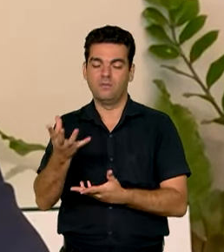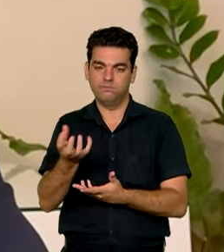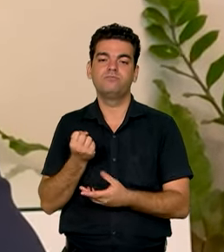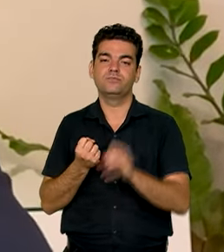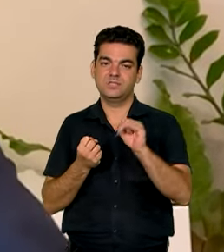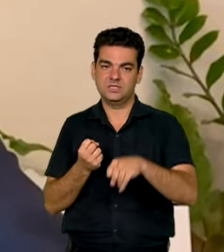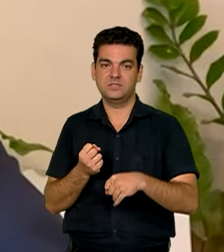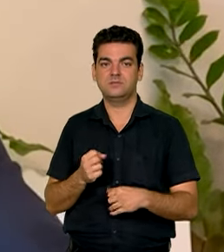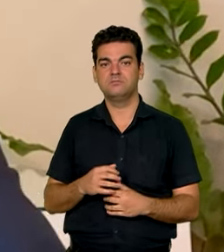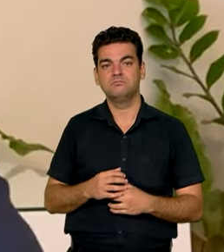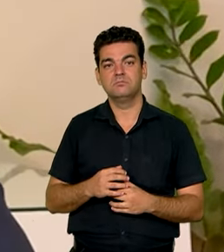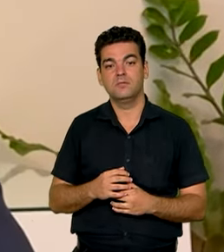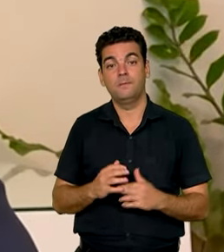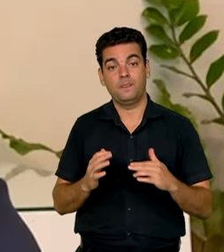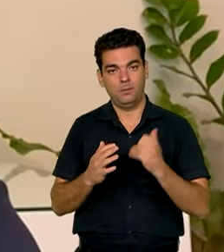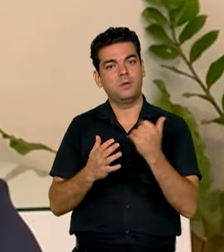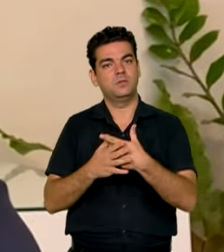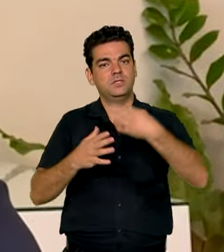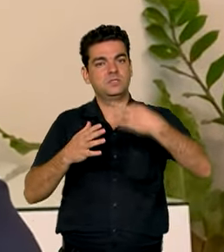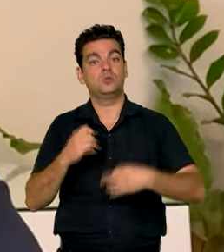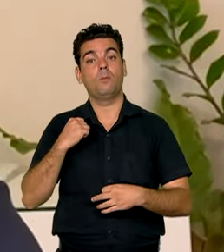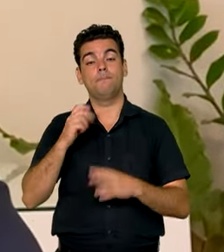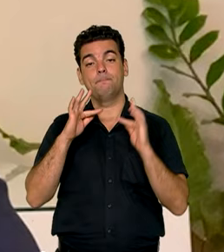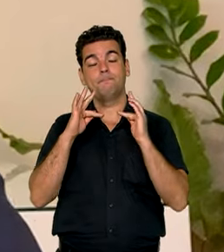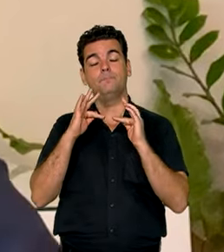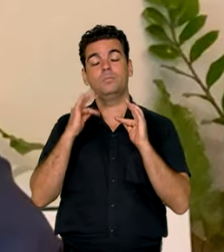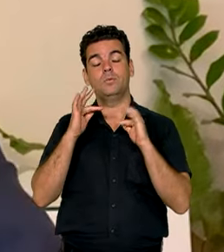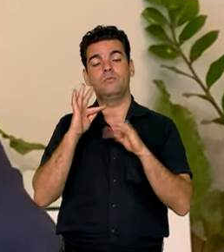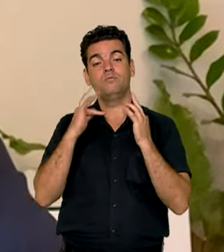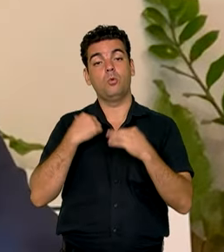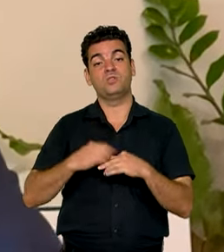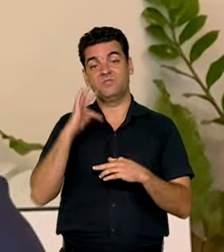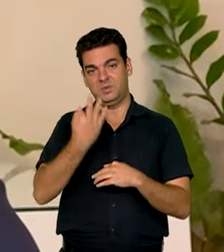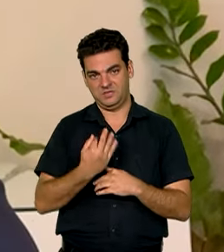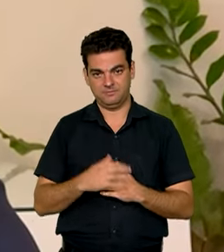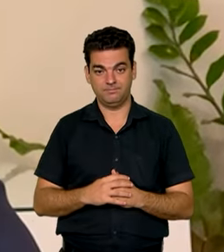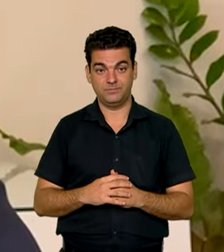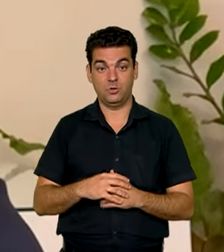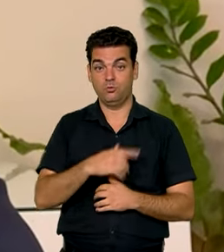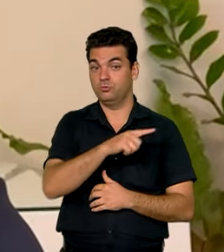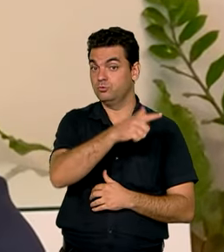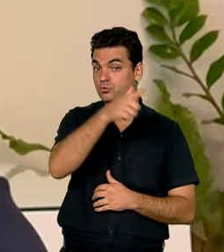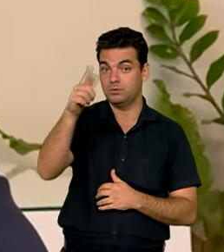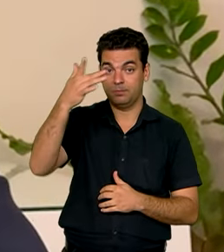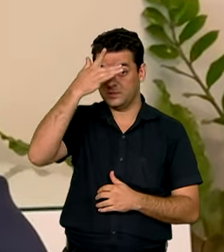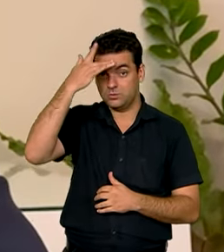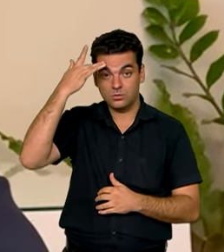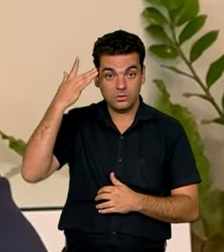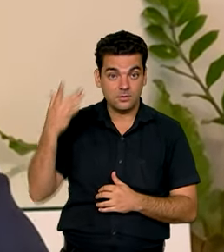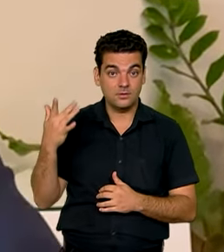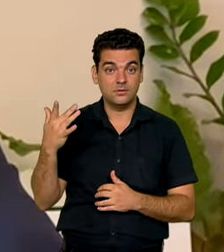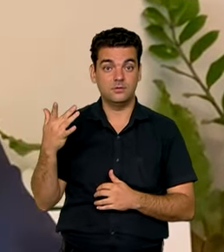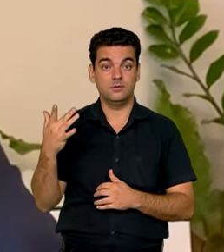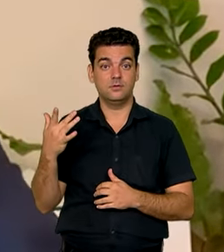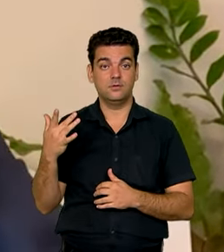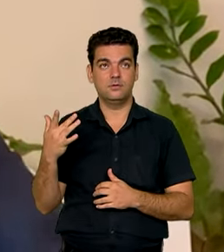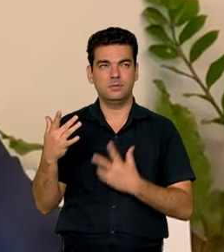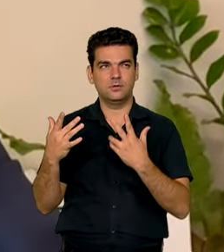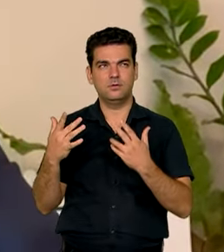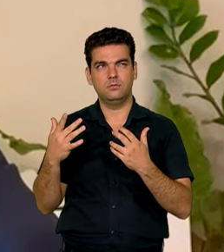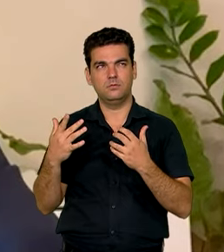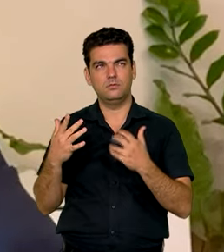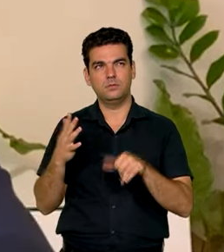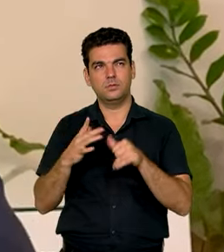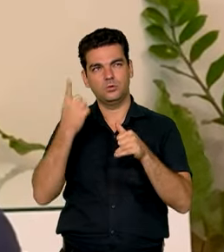também o pagamento do Bolsa Família. Para todos os demais beneficiários, o primeiro dia,